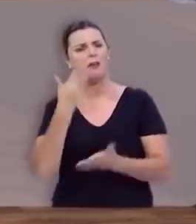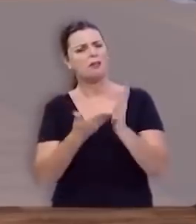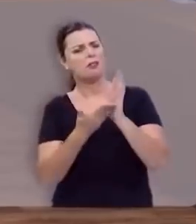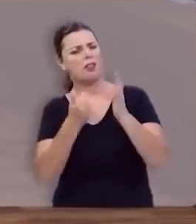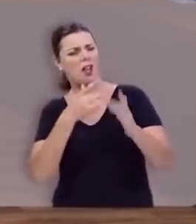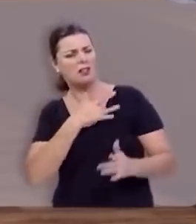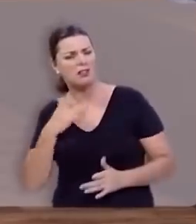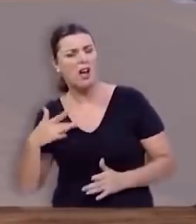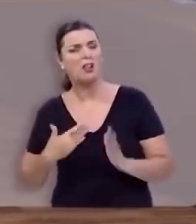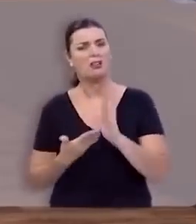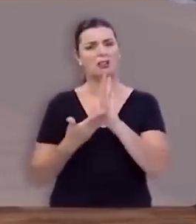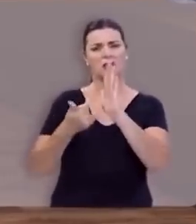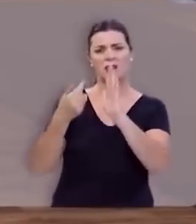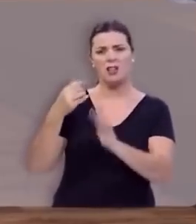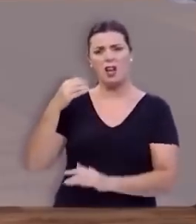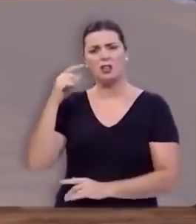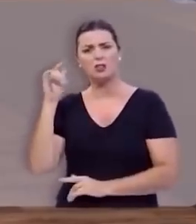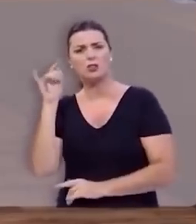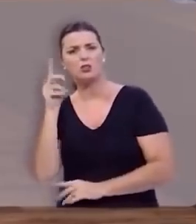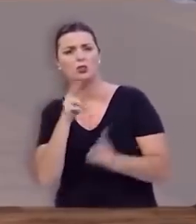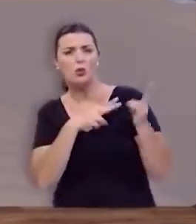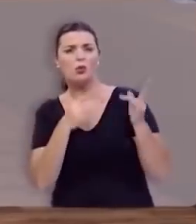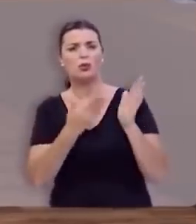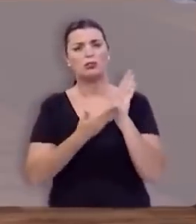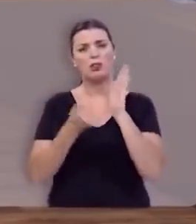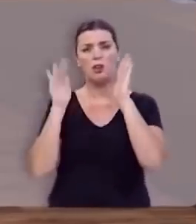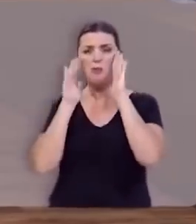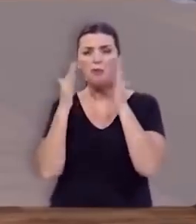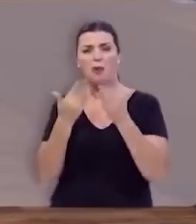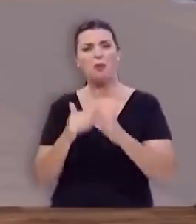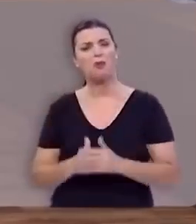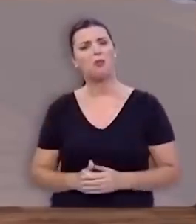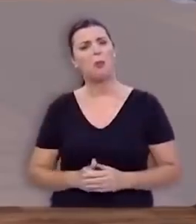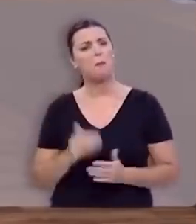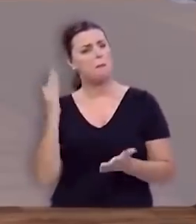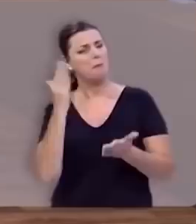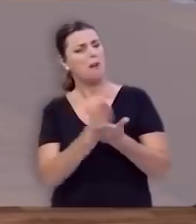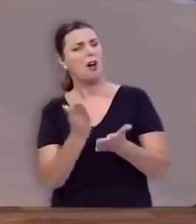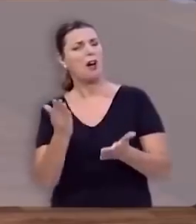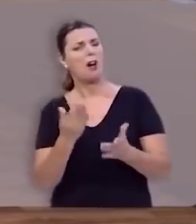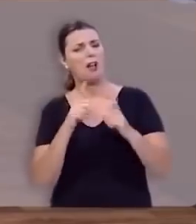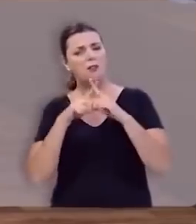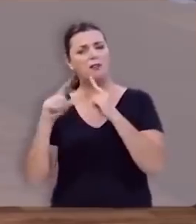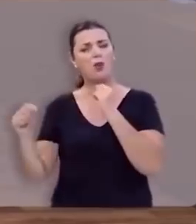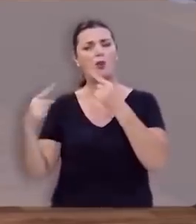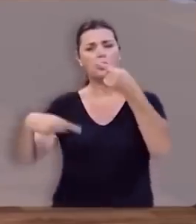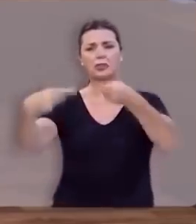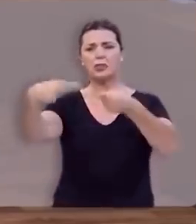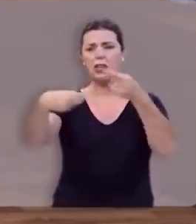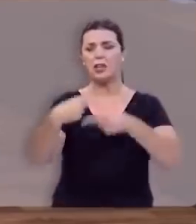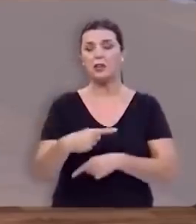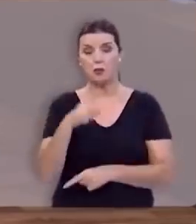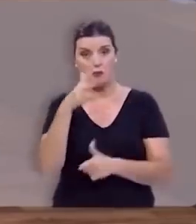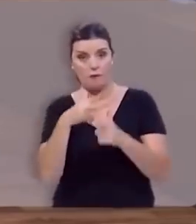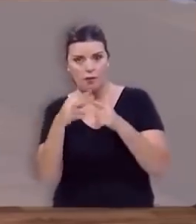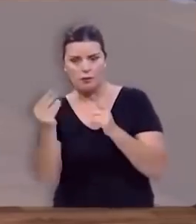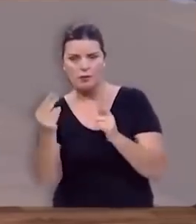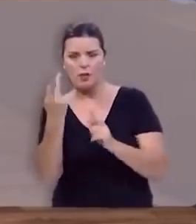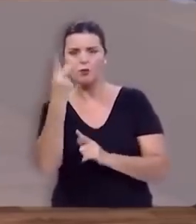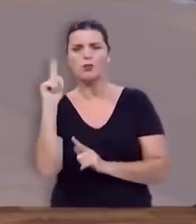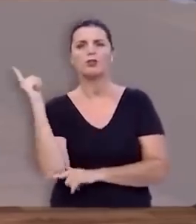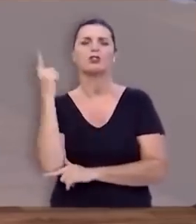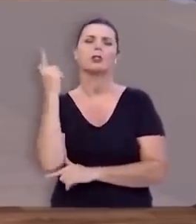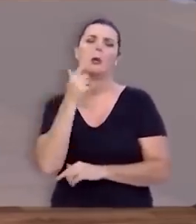saúde, eles vão tirar o seu sono, eles vão tirar o seu foco. Então, fuja dos críticos, se você quer vencer os seus